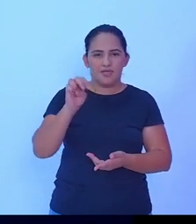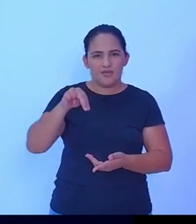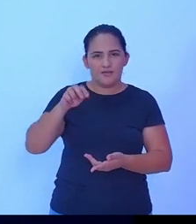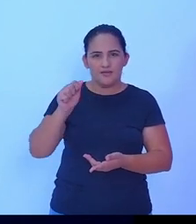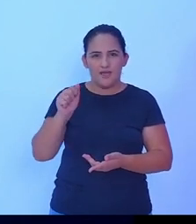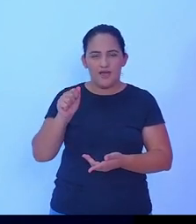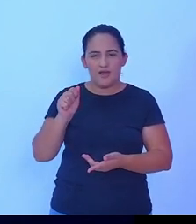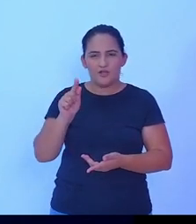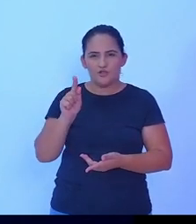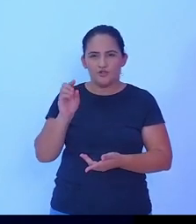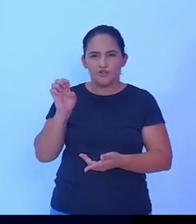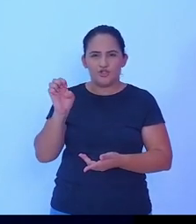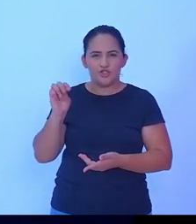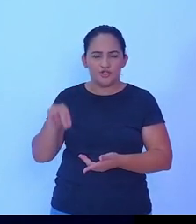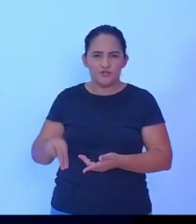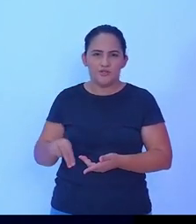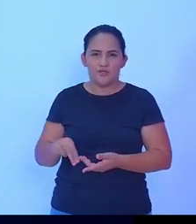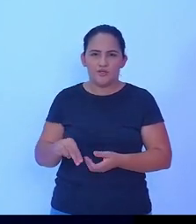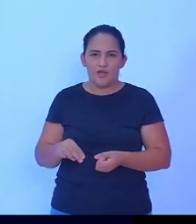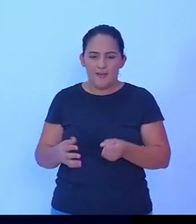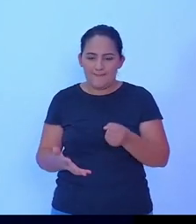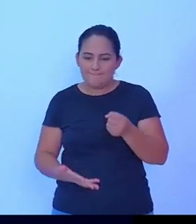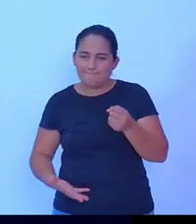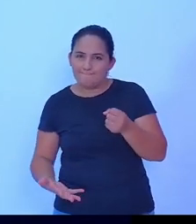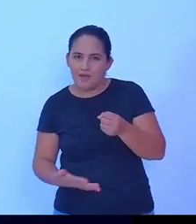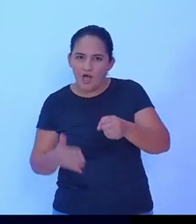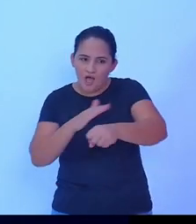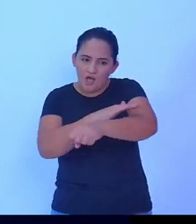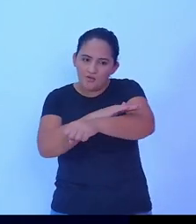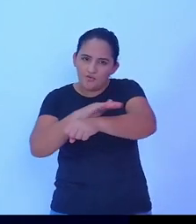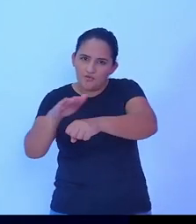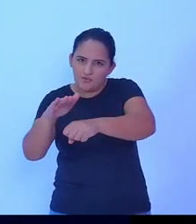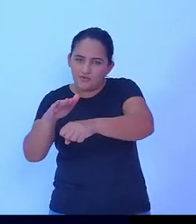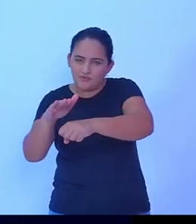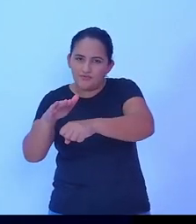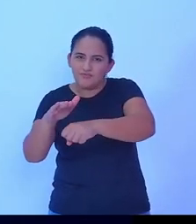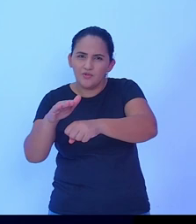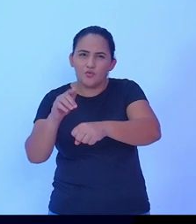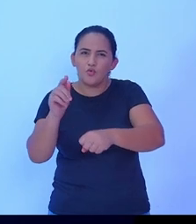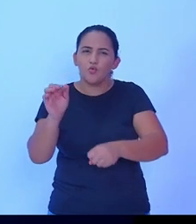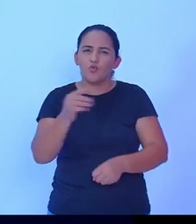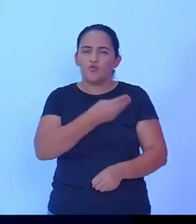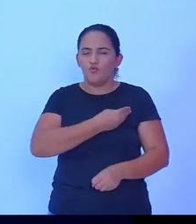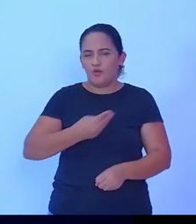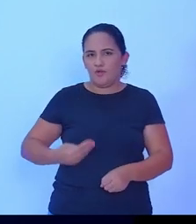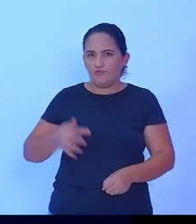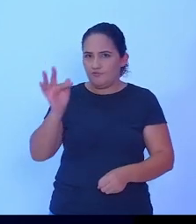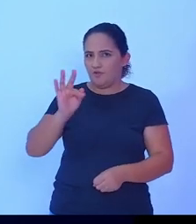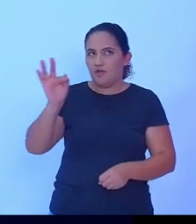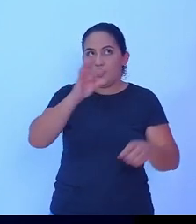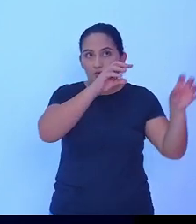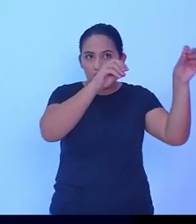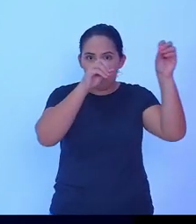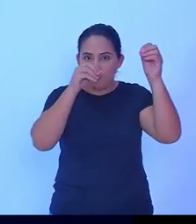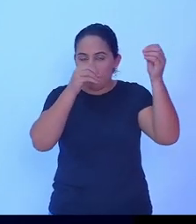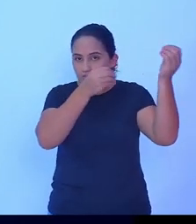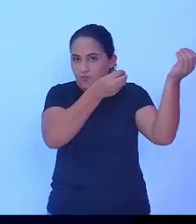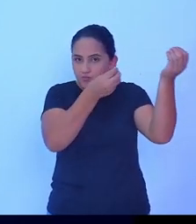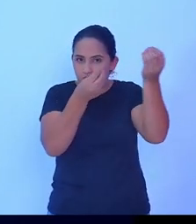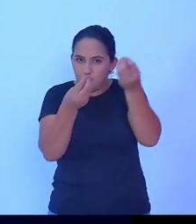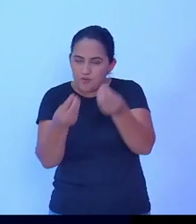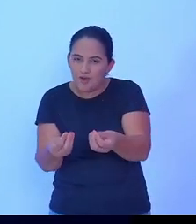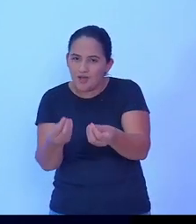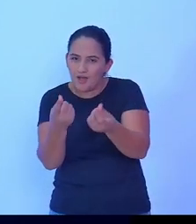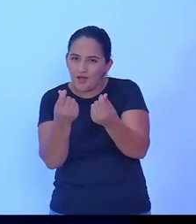Moura fazer essas obras. As casas populares, quase 200 mil casas que o governo federal